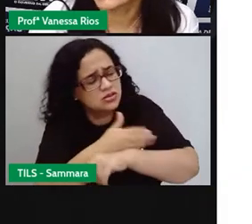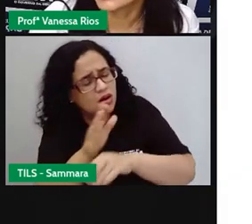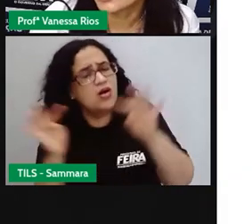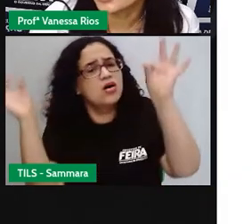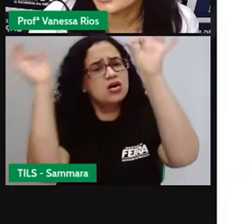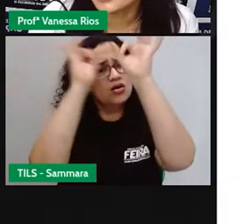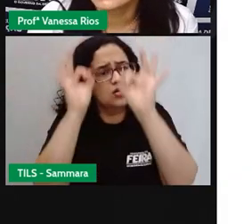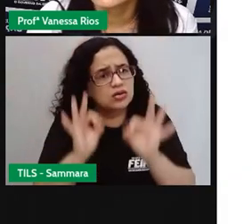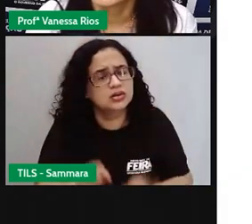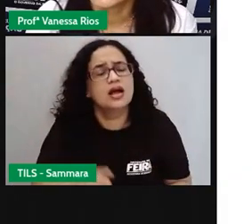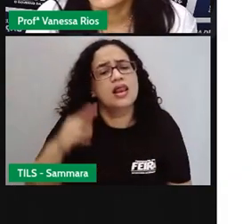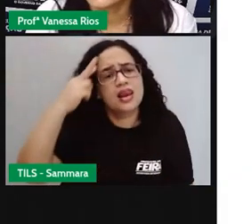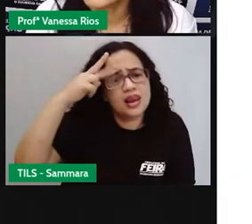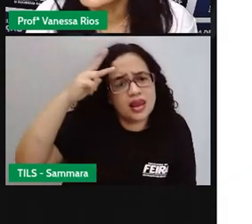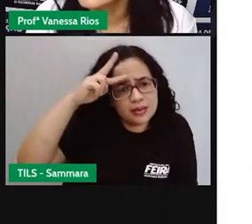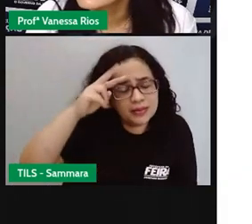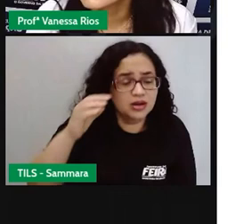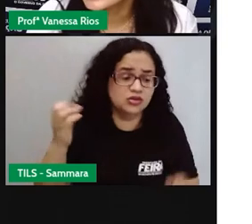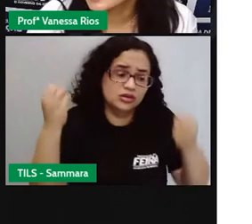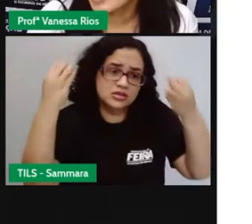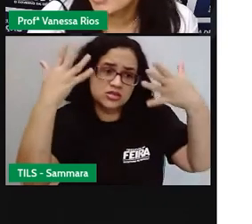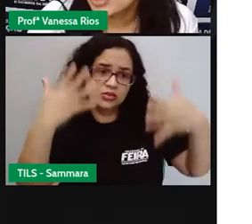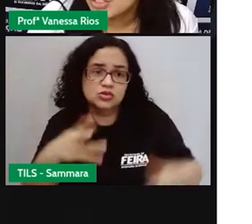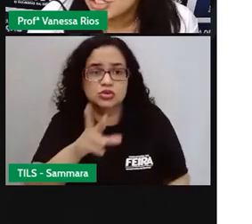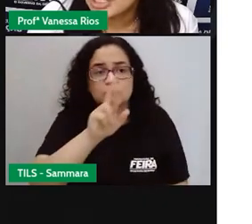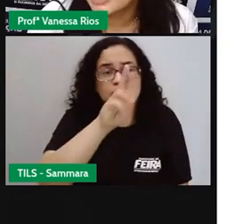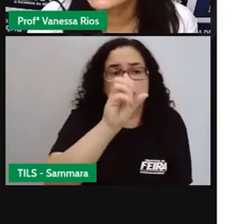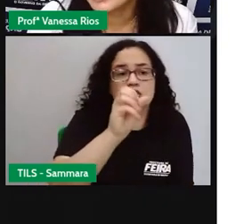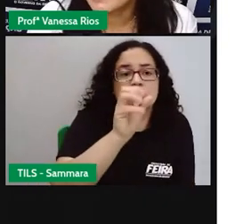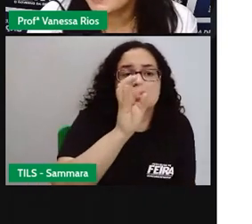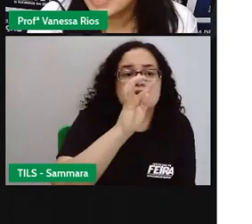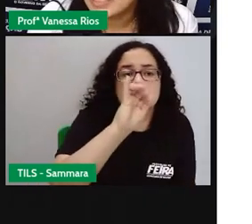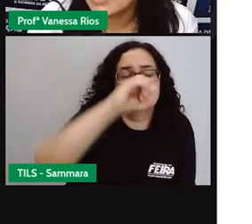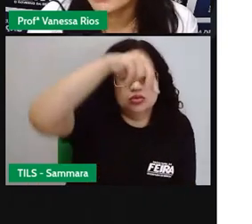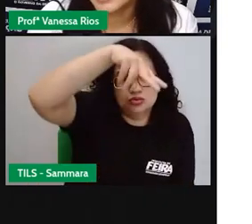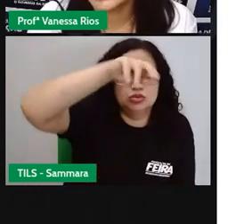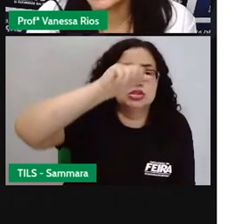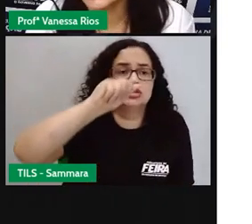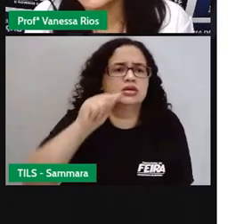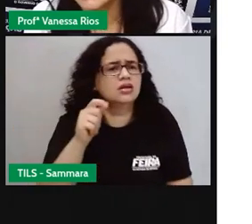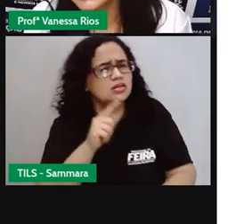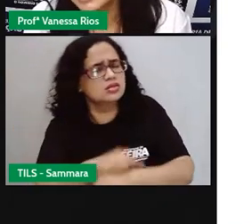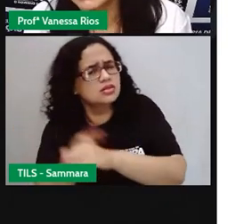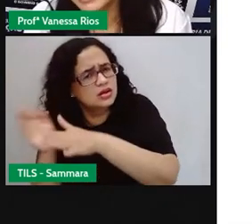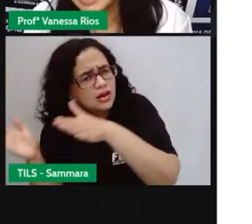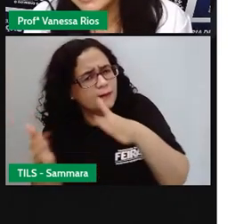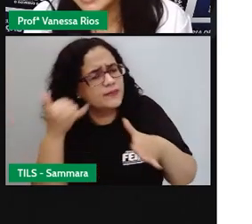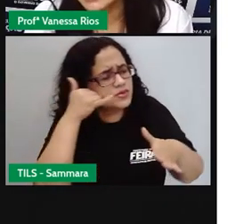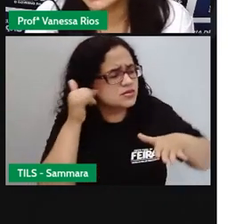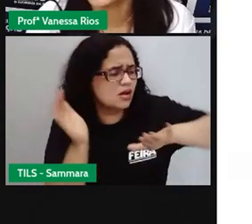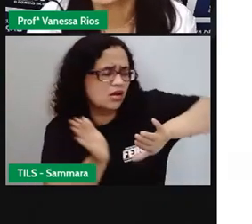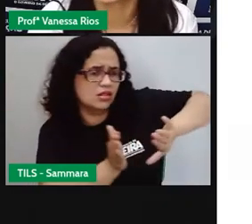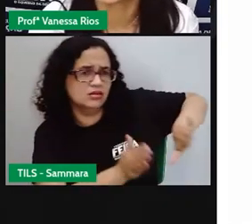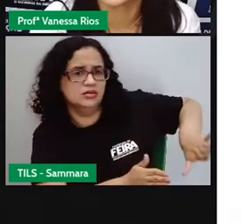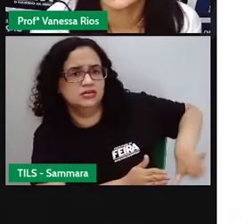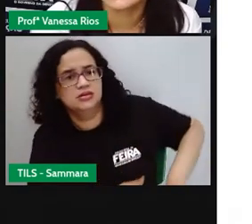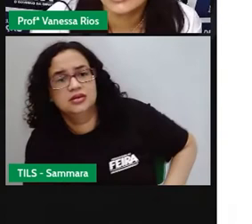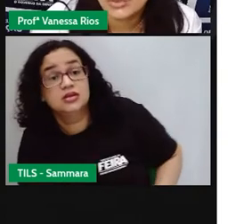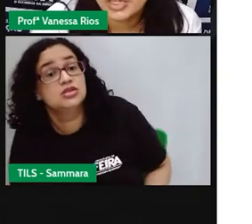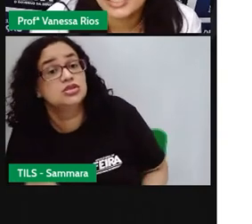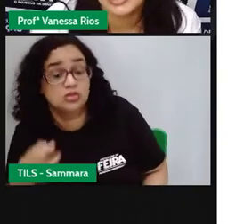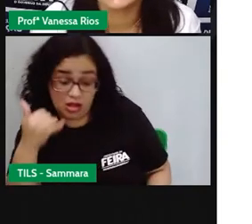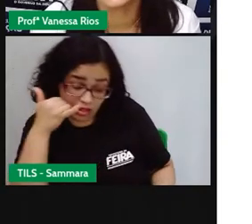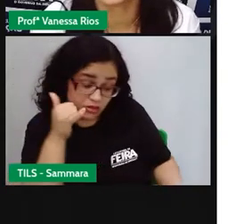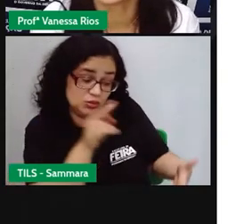Pró falou de rotina? Programa aí dentro da sua rotina, um tempinho, para dispensar o celular, não sei que seja para fazer a